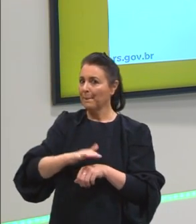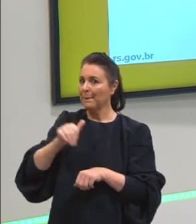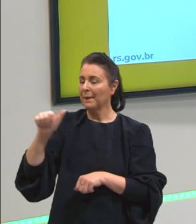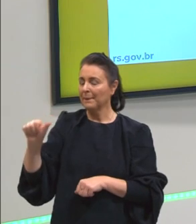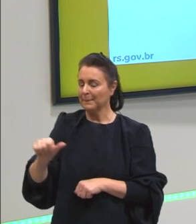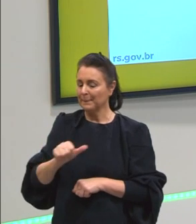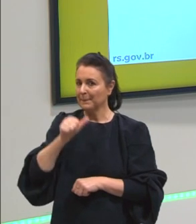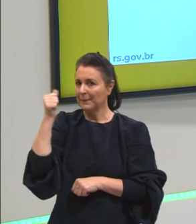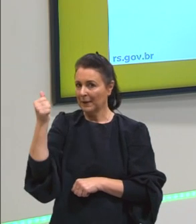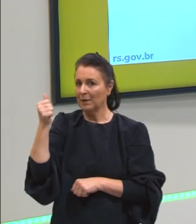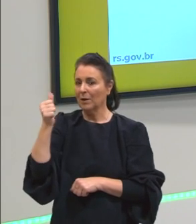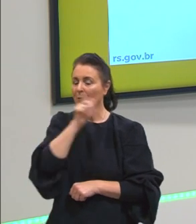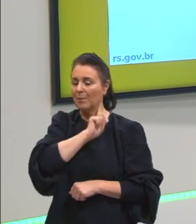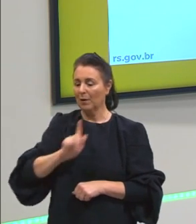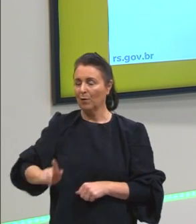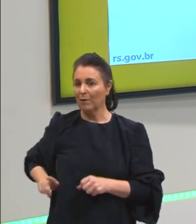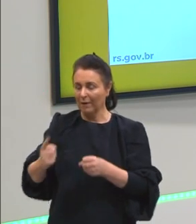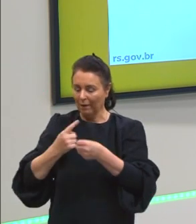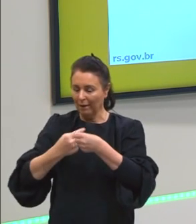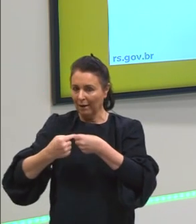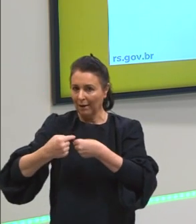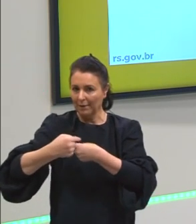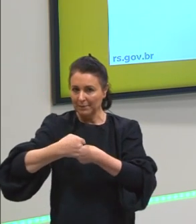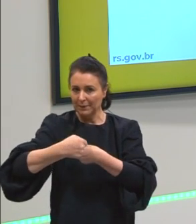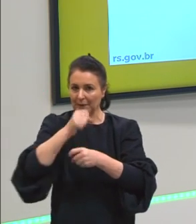cidade, portanto ele também ele